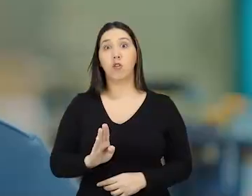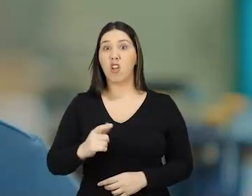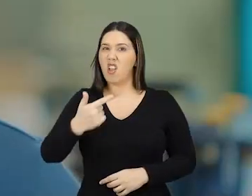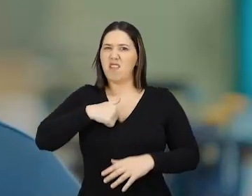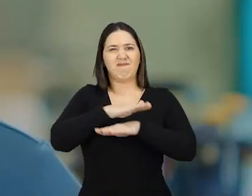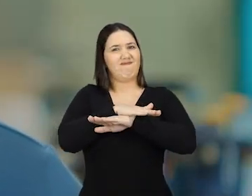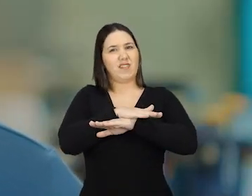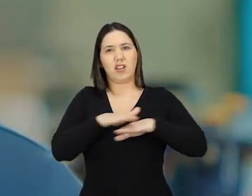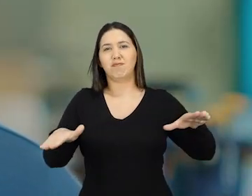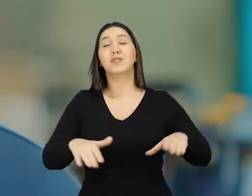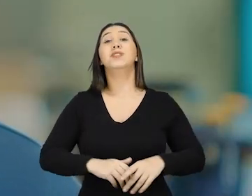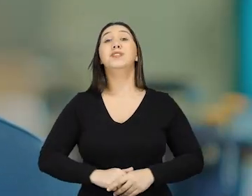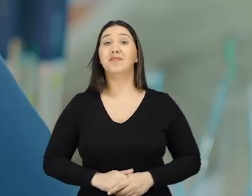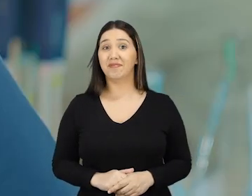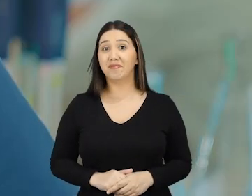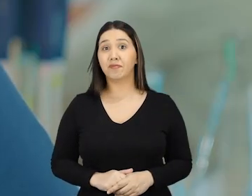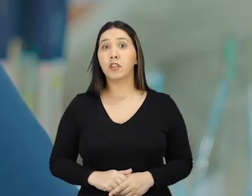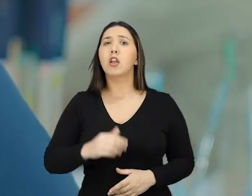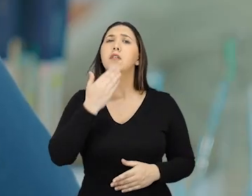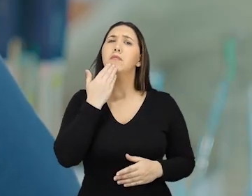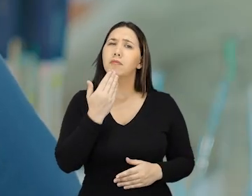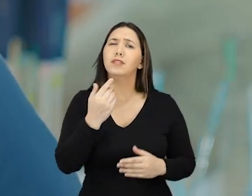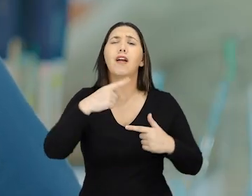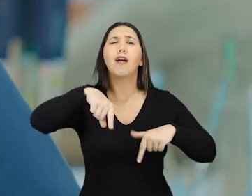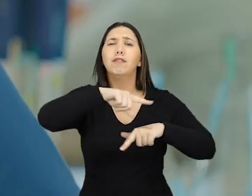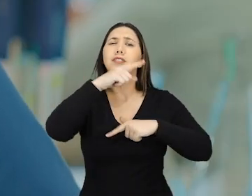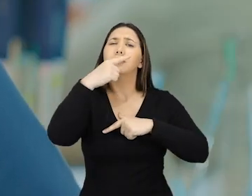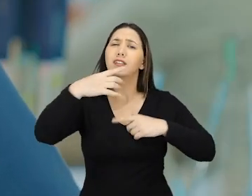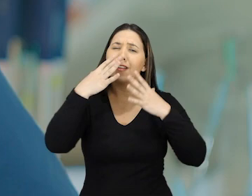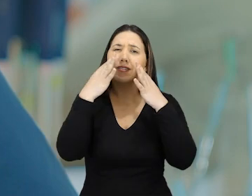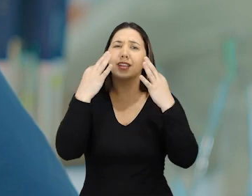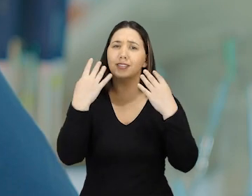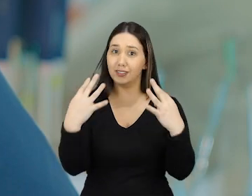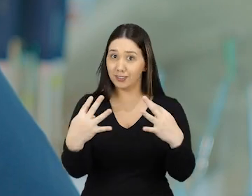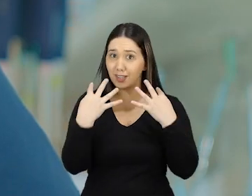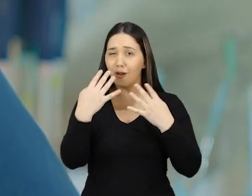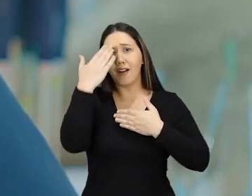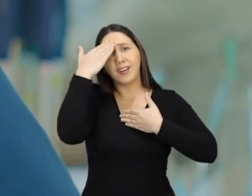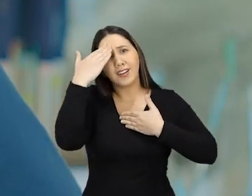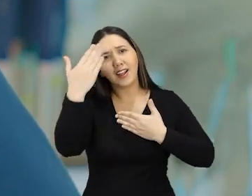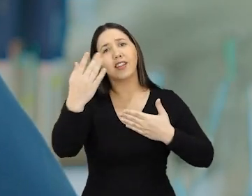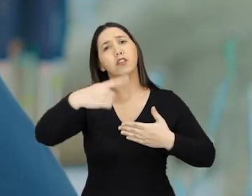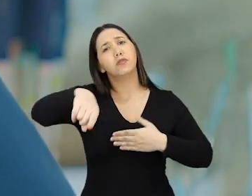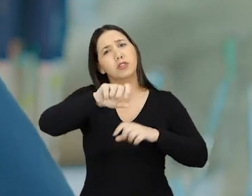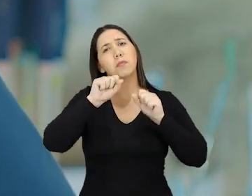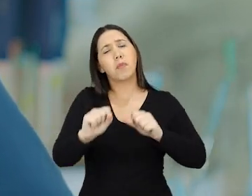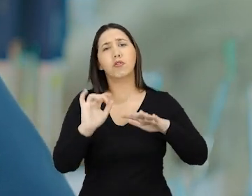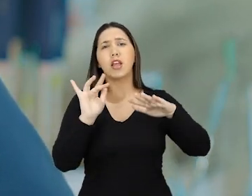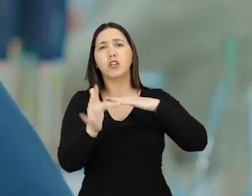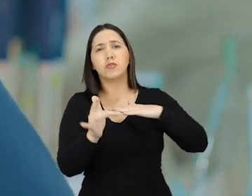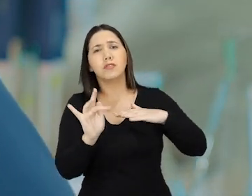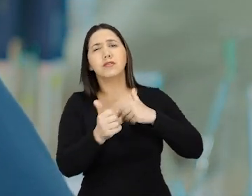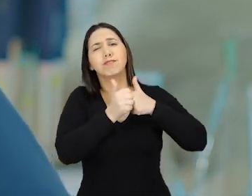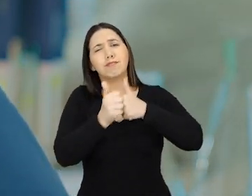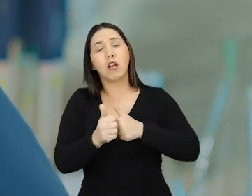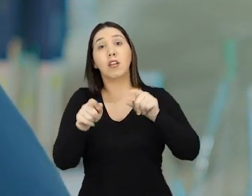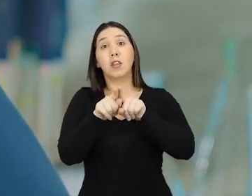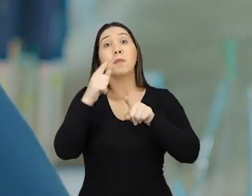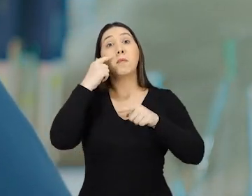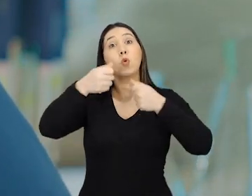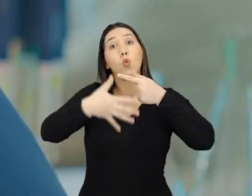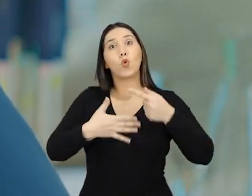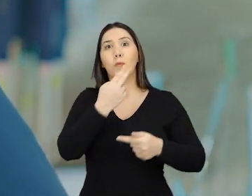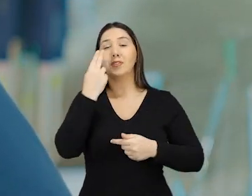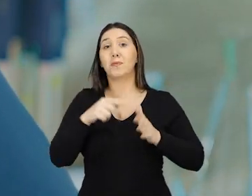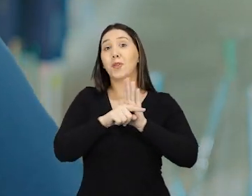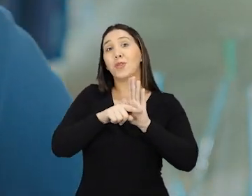Eu quero agradecer a sua atenção. Pedir que você me acompanhe nas redes sociais, dê um Google no meu nome, conheça as minhas propostas para agronegócio e para São